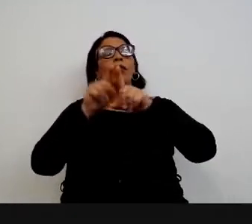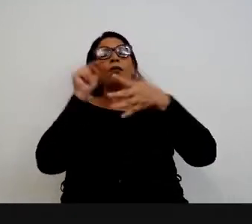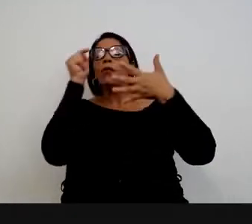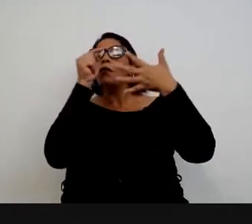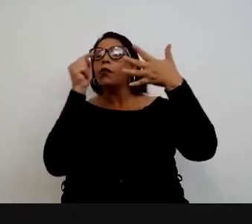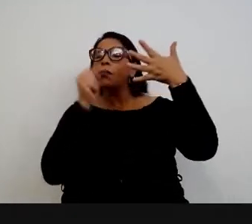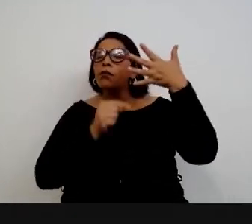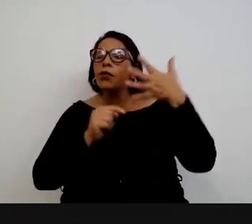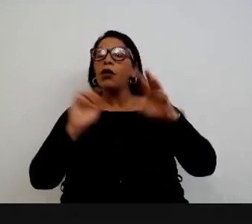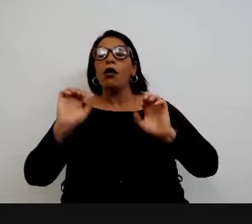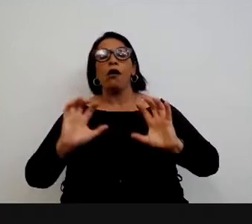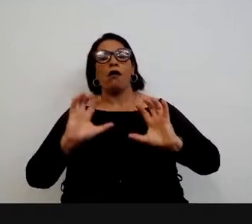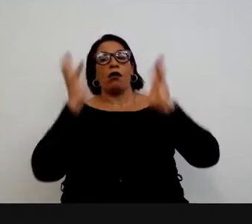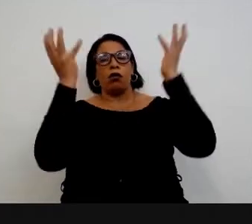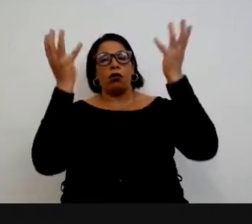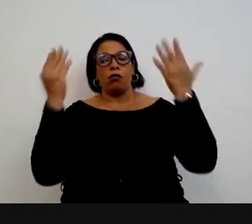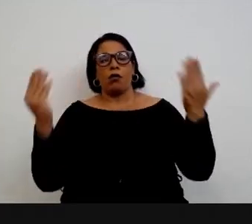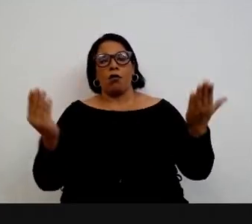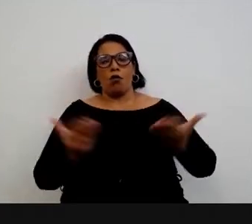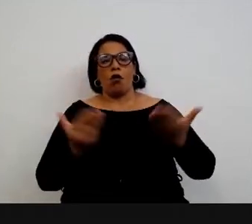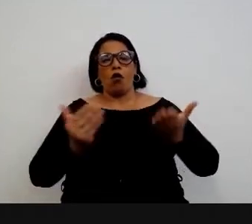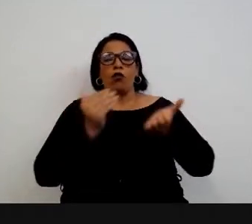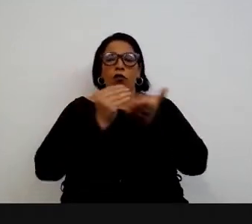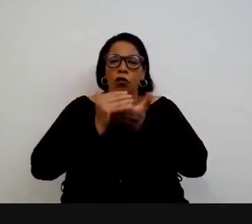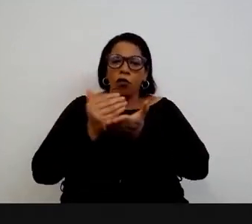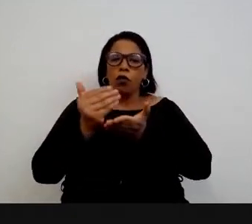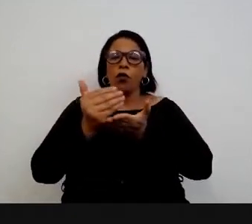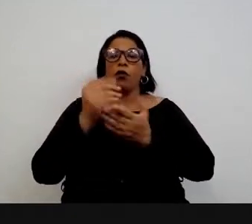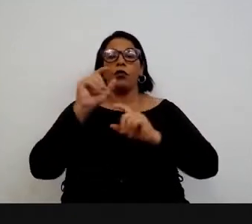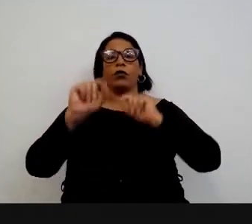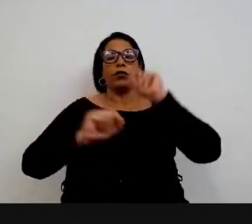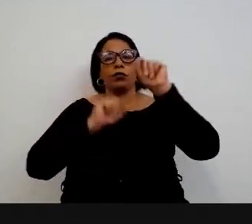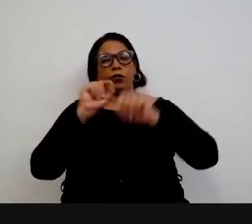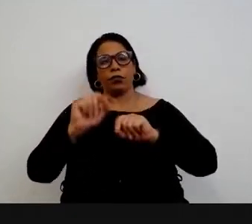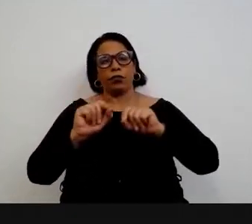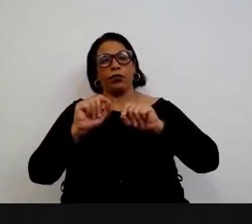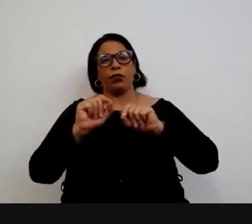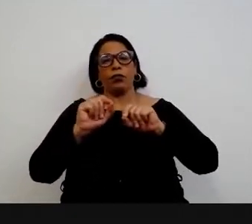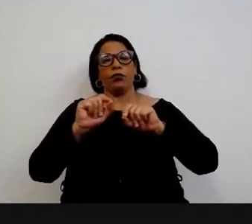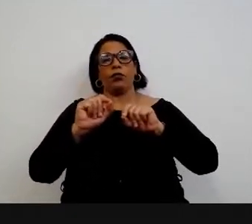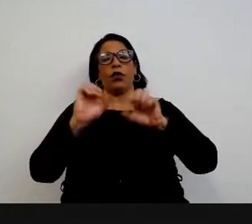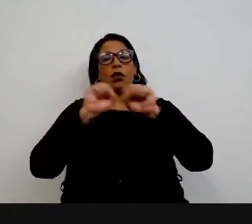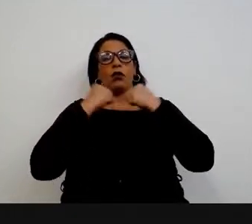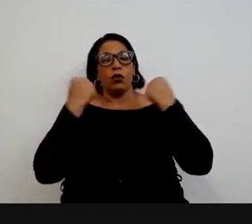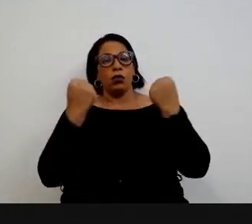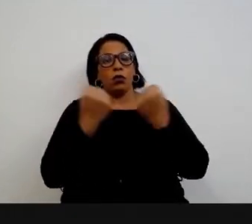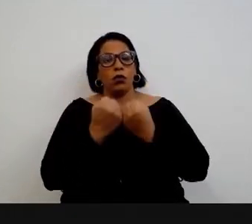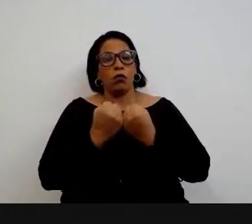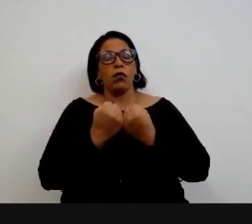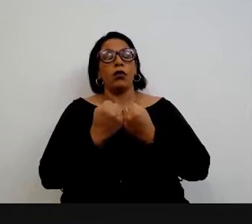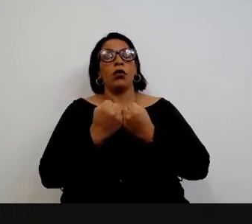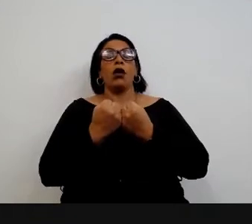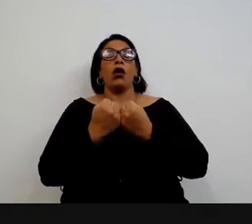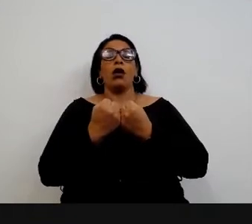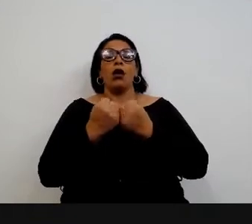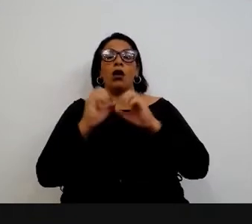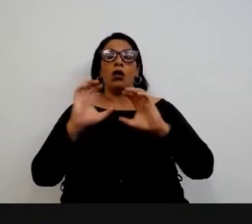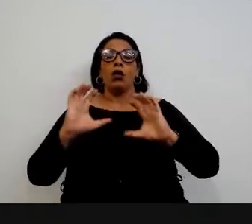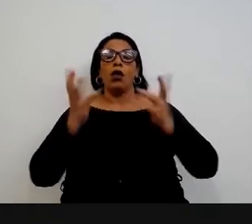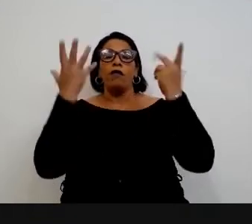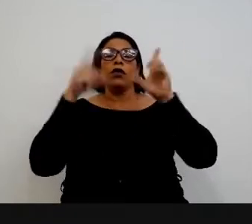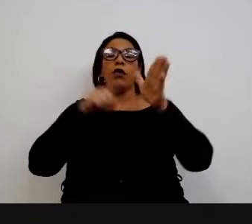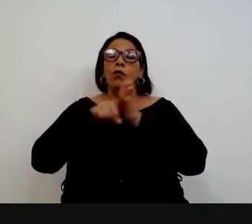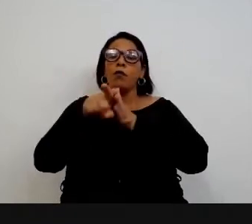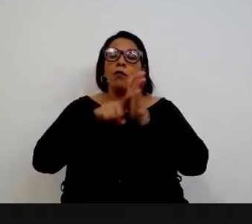motivos para celebrar que nós damos início a este seminário e a esta jornada de